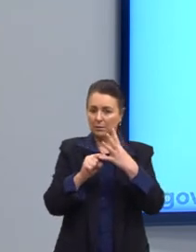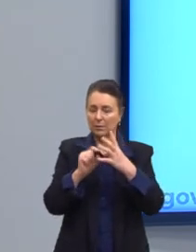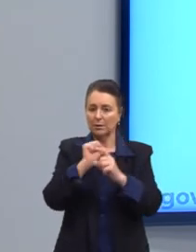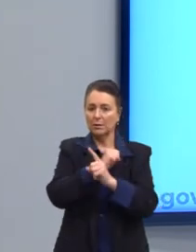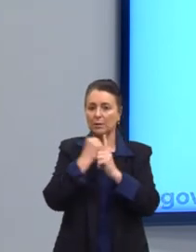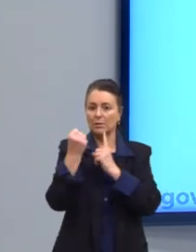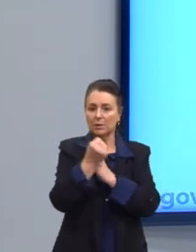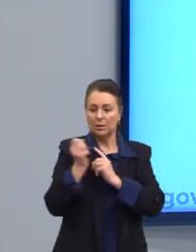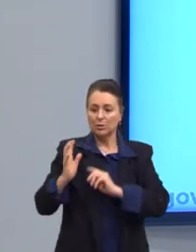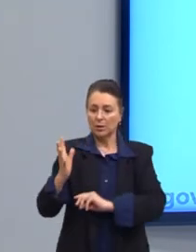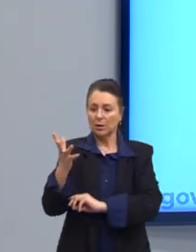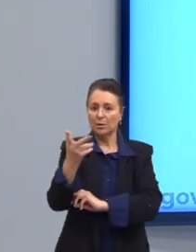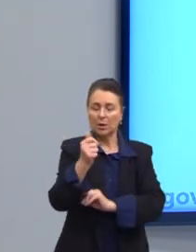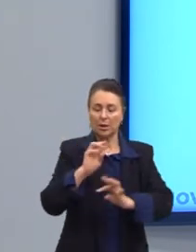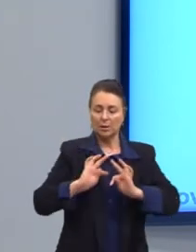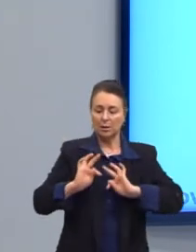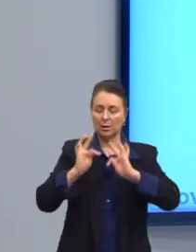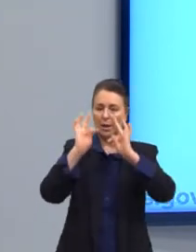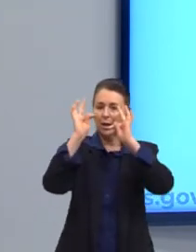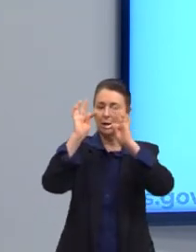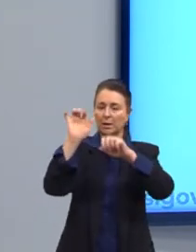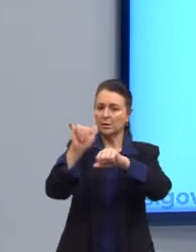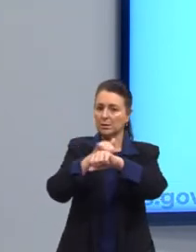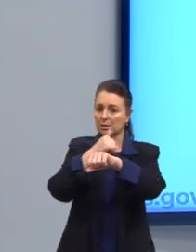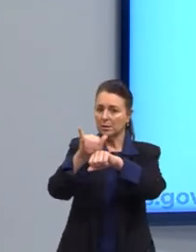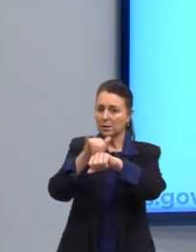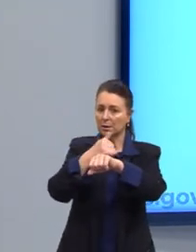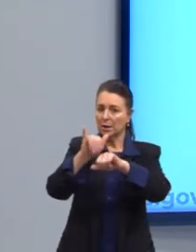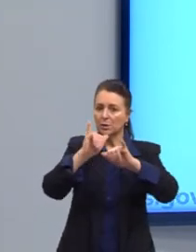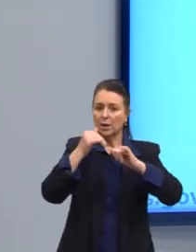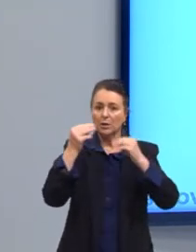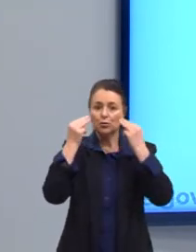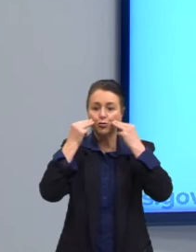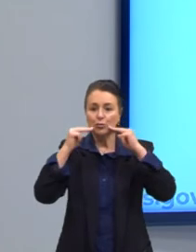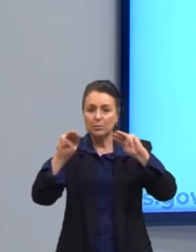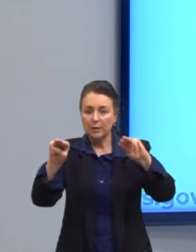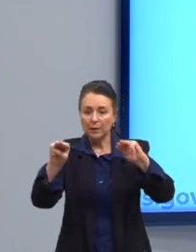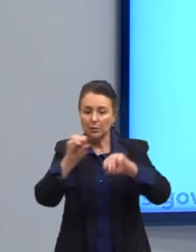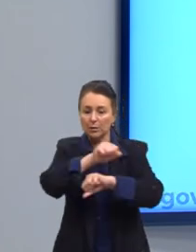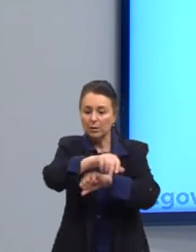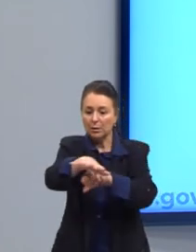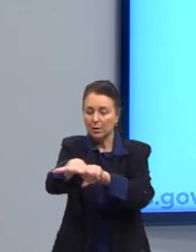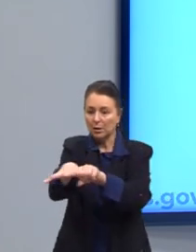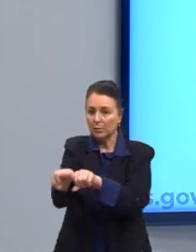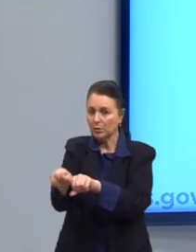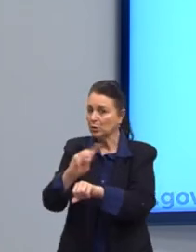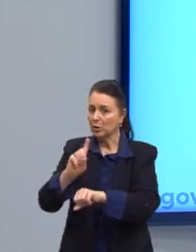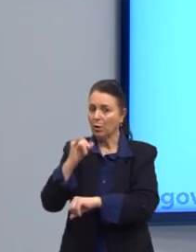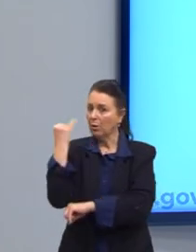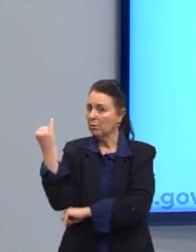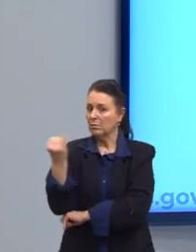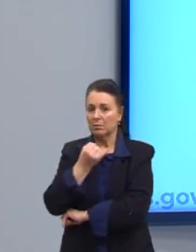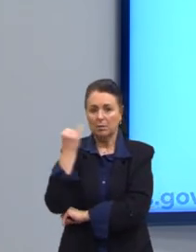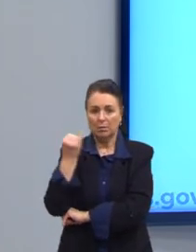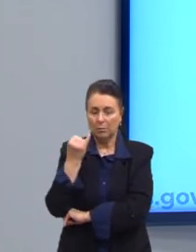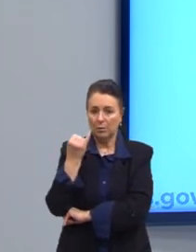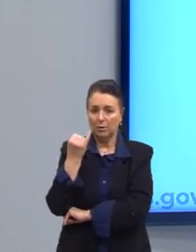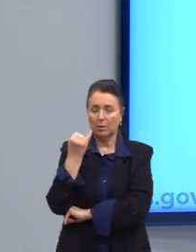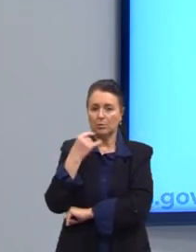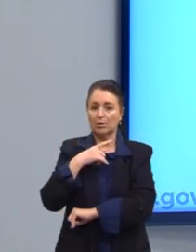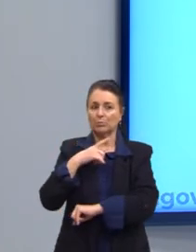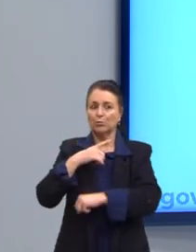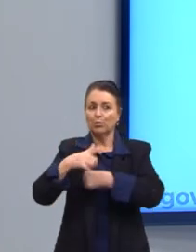consumo, as técnicas e estratégias de marketing e atuação da mídia não são importantes assumindo o papel